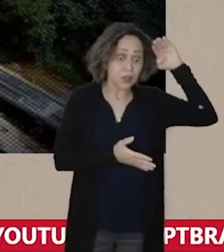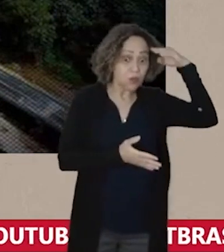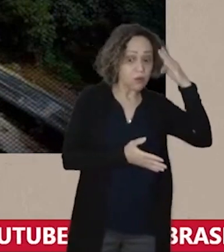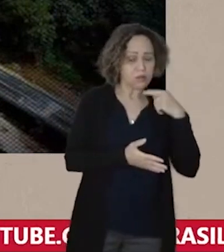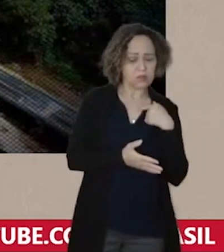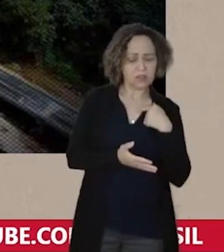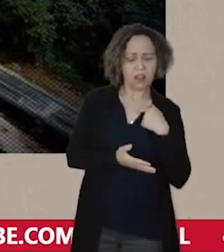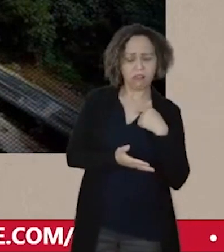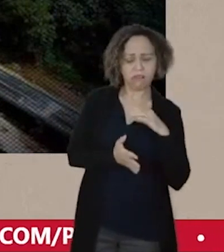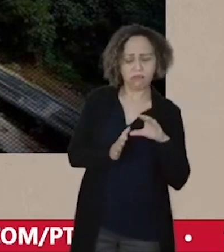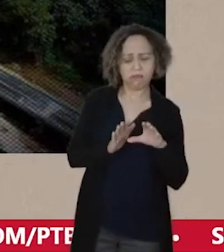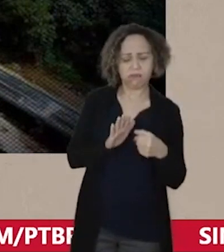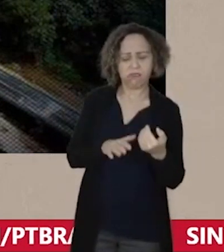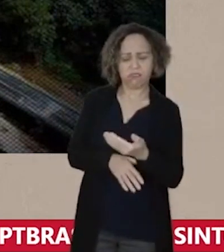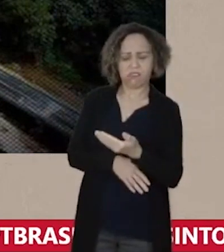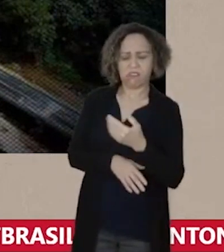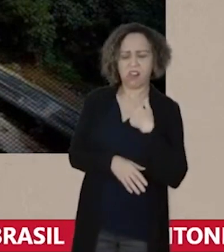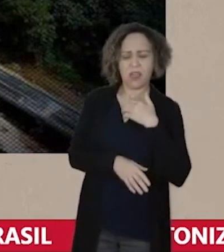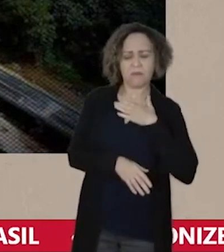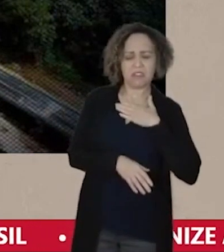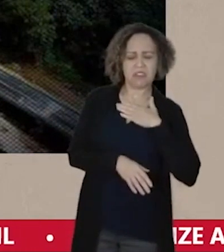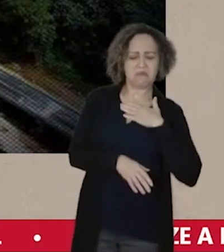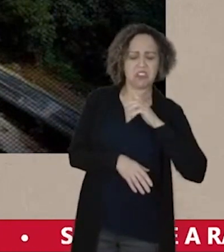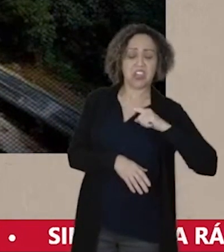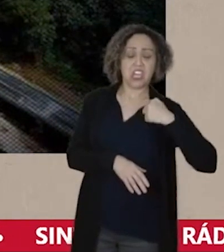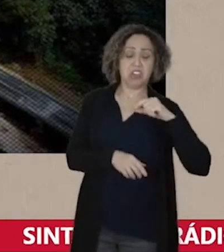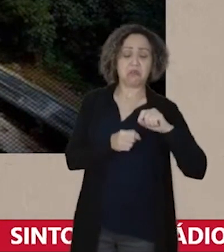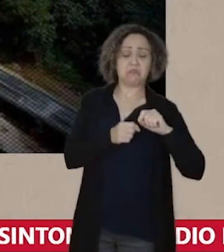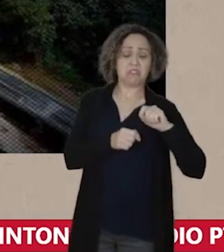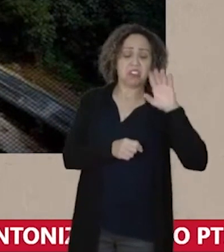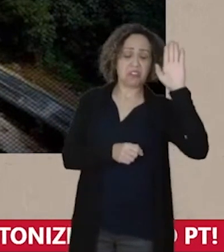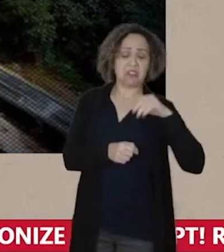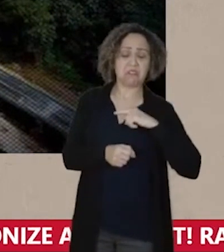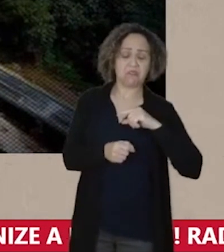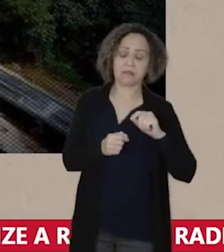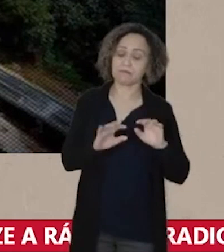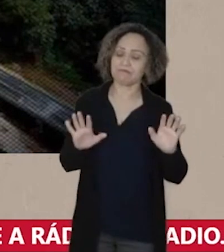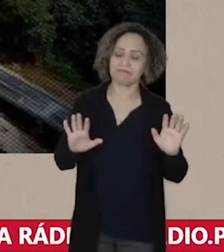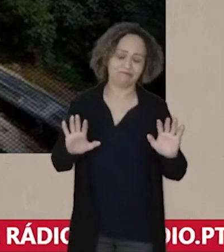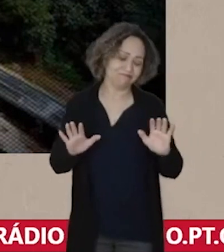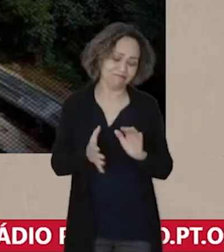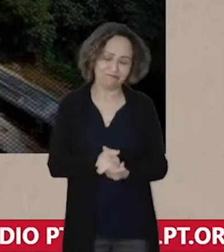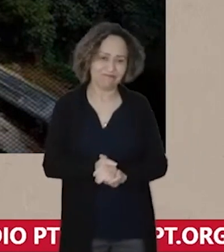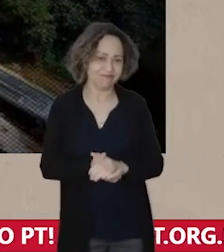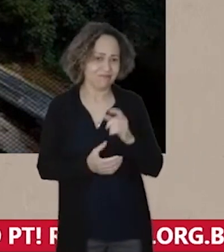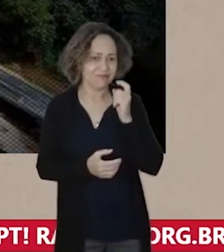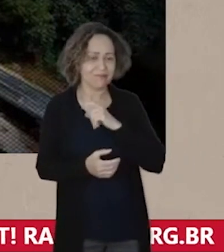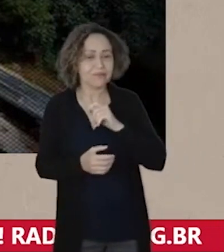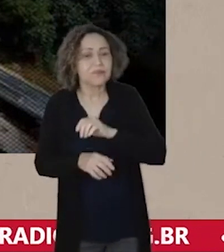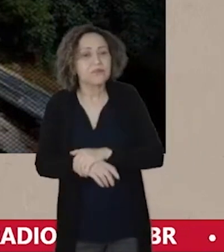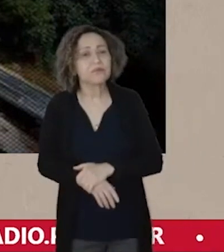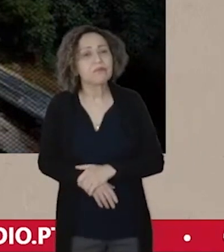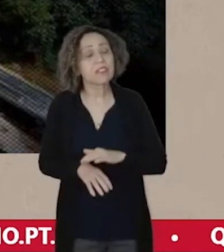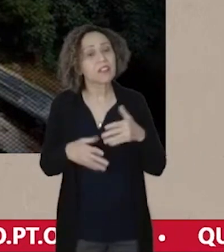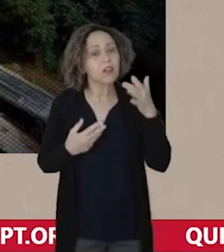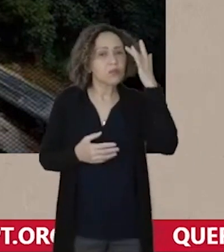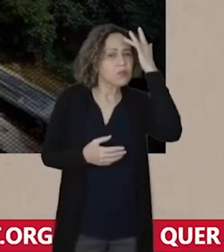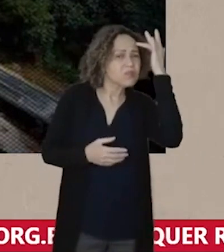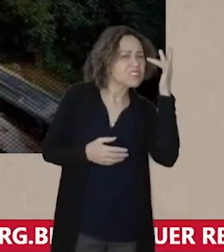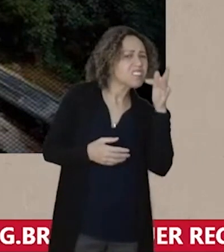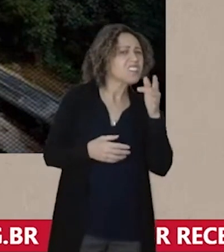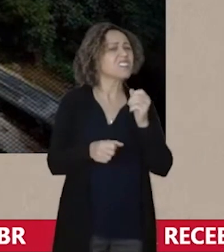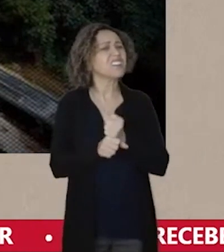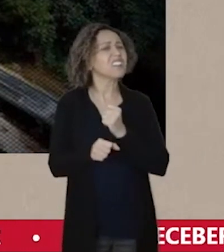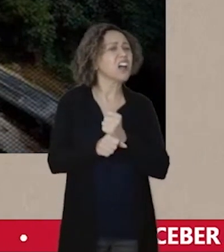obra atrás. Eu acho que é bem essa ponte que liga, se eu não me engano. Eu não sei se essa é alguma das obras da transposição ou é a ponte que eu